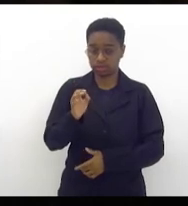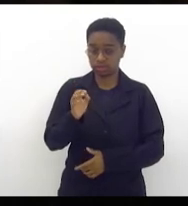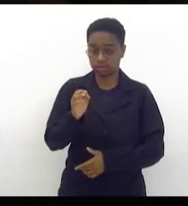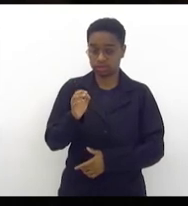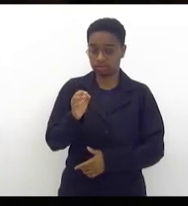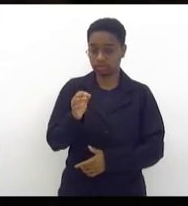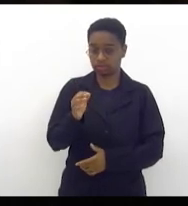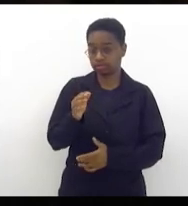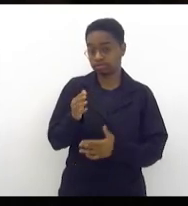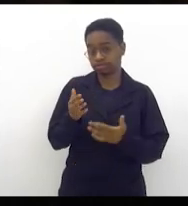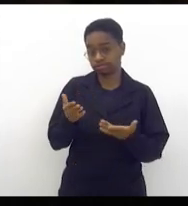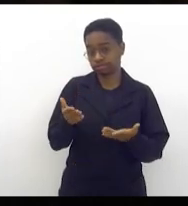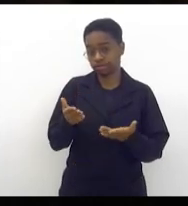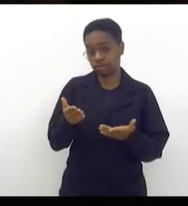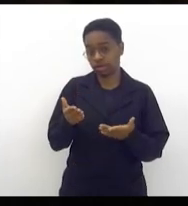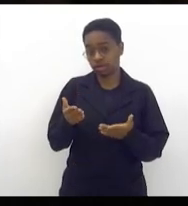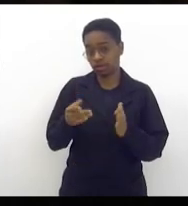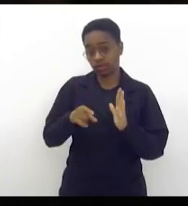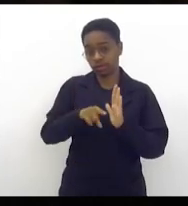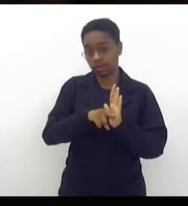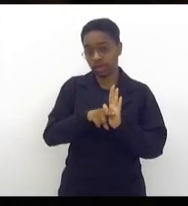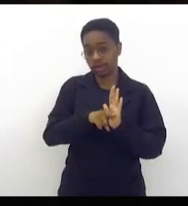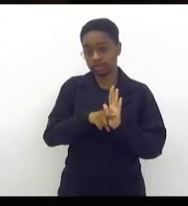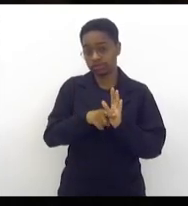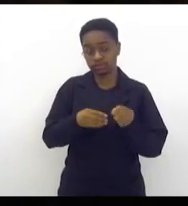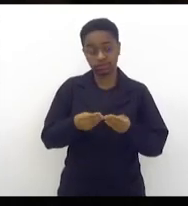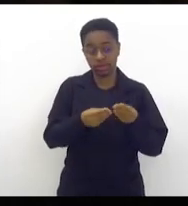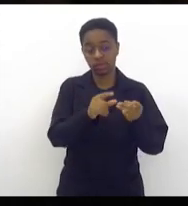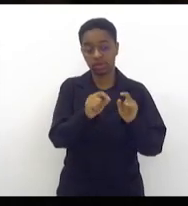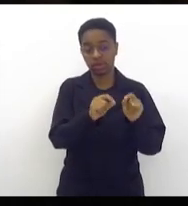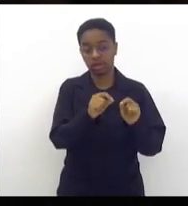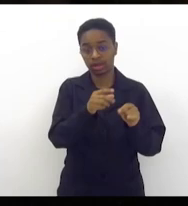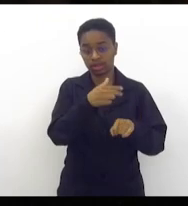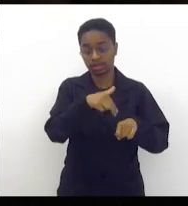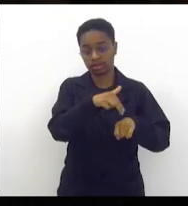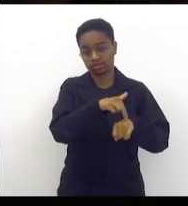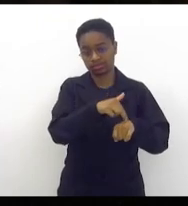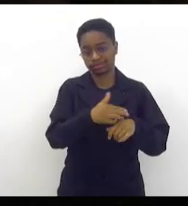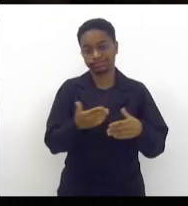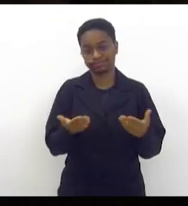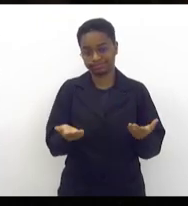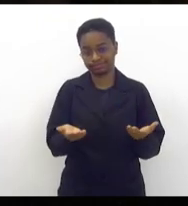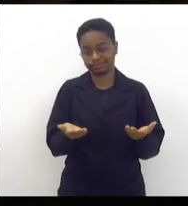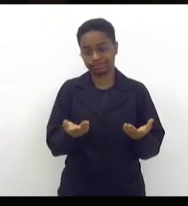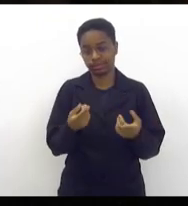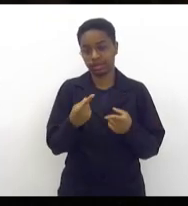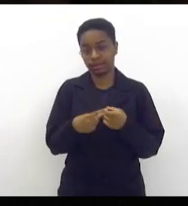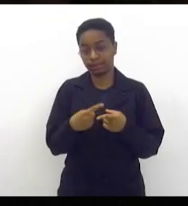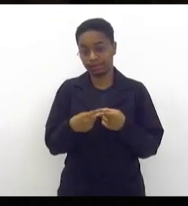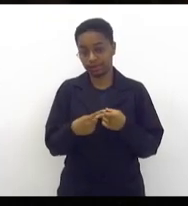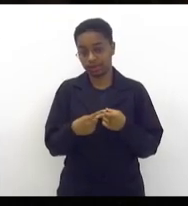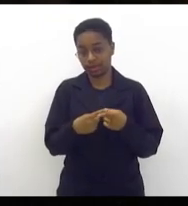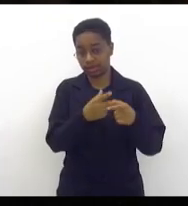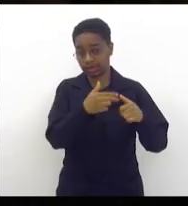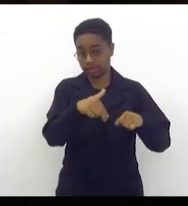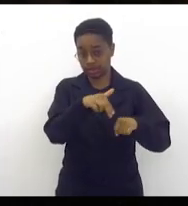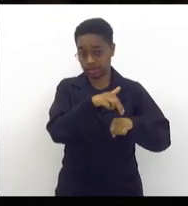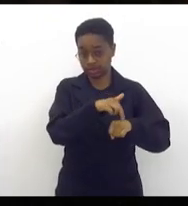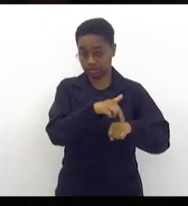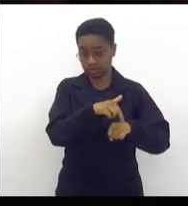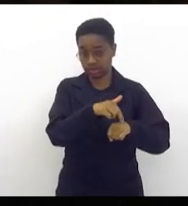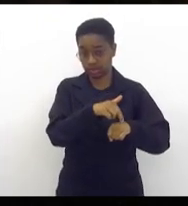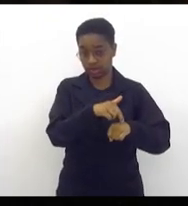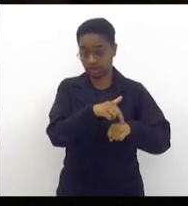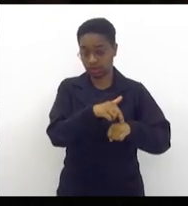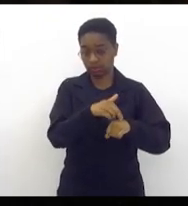esse ônus cabe à União, porque a União se beneficia aqui do Estado